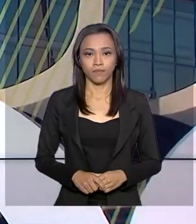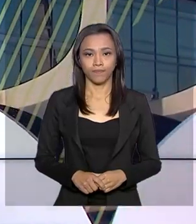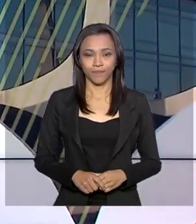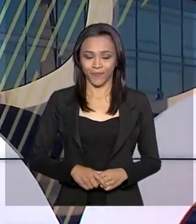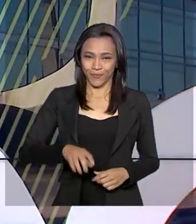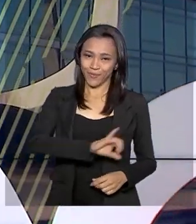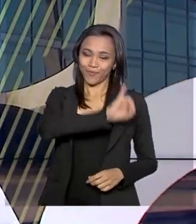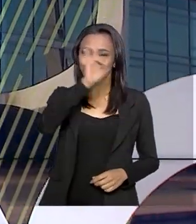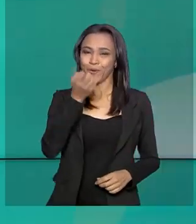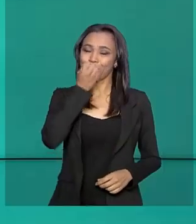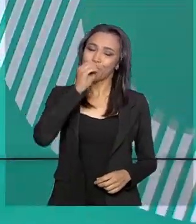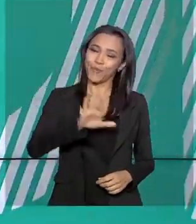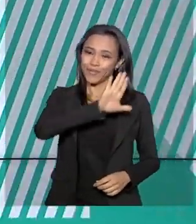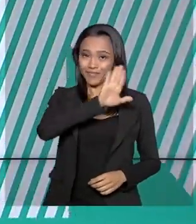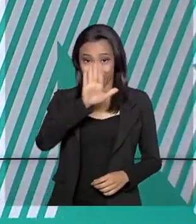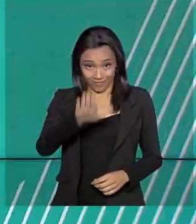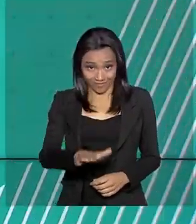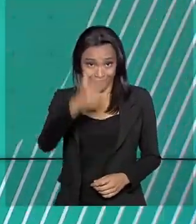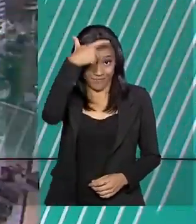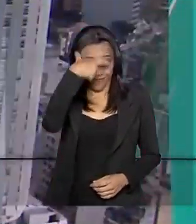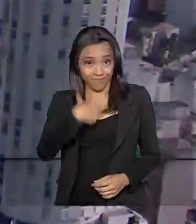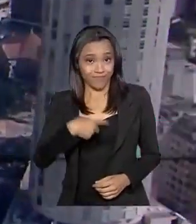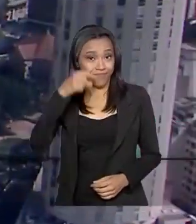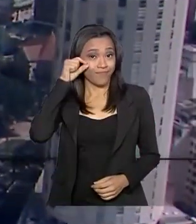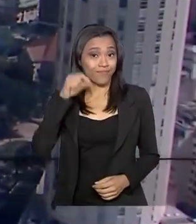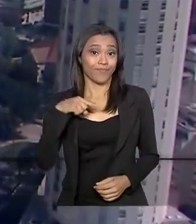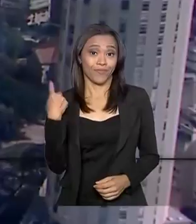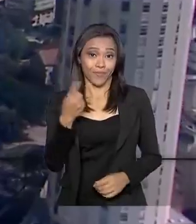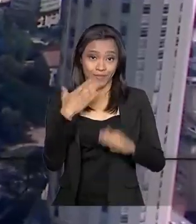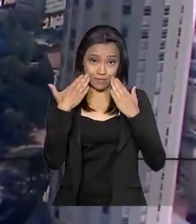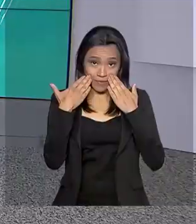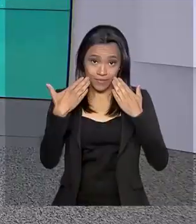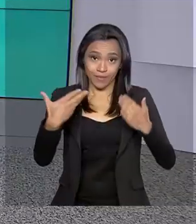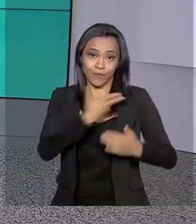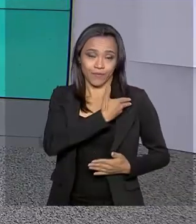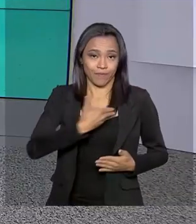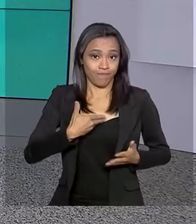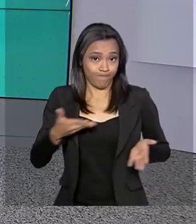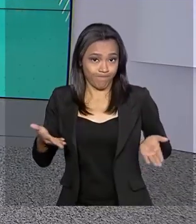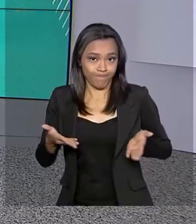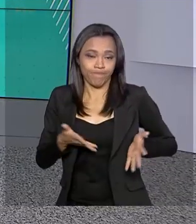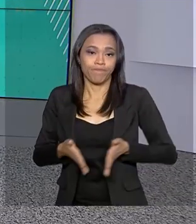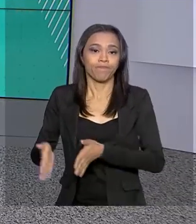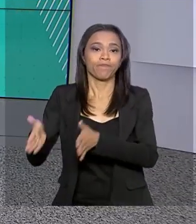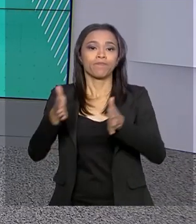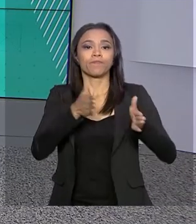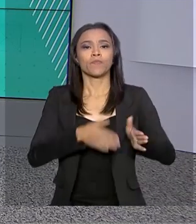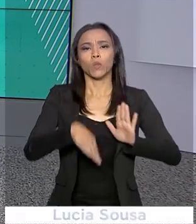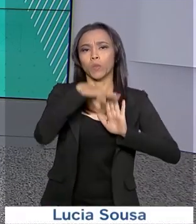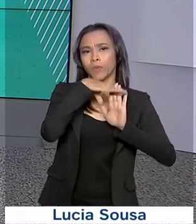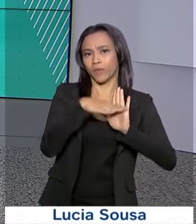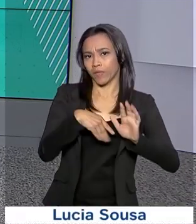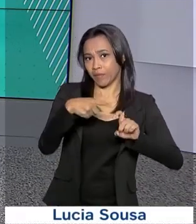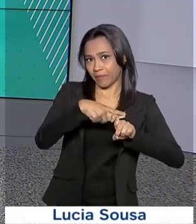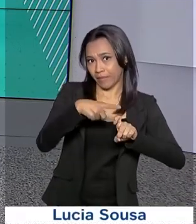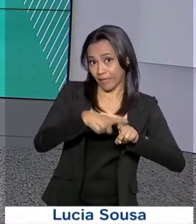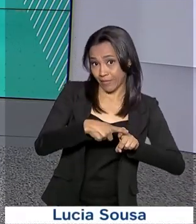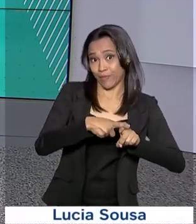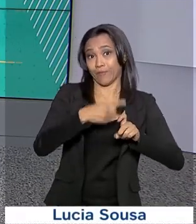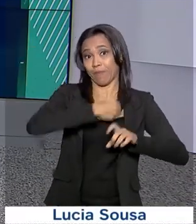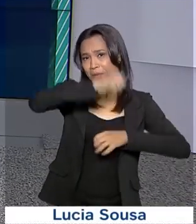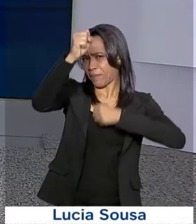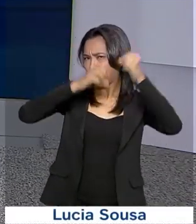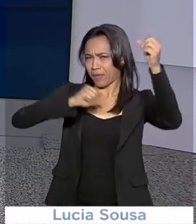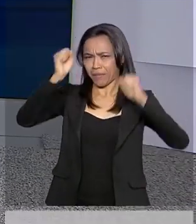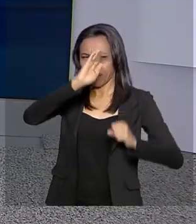Olá, boa tarde, eu sou Lilian Reis e estamos no ar com Governo Agora. O programa Médicos pelo Brasil foi